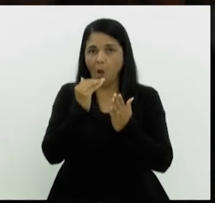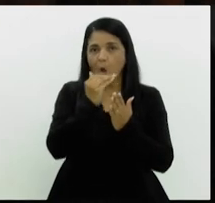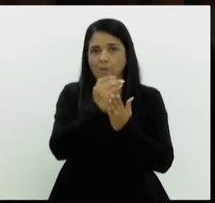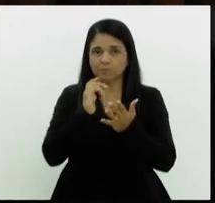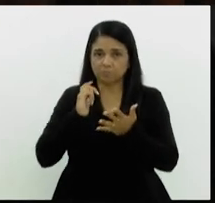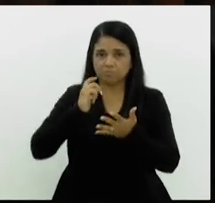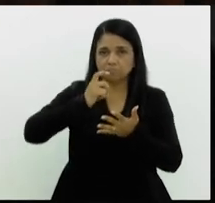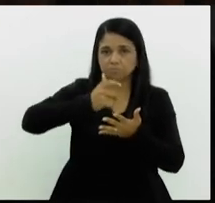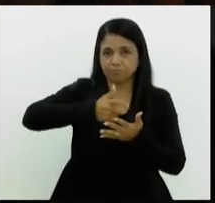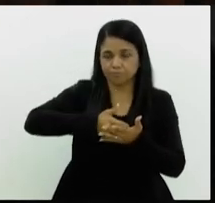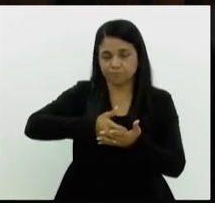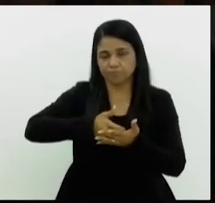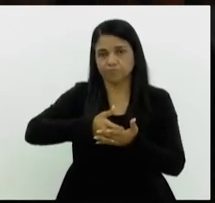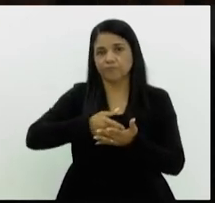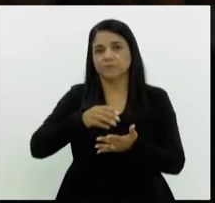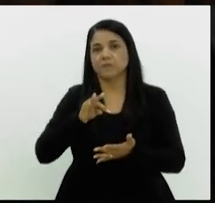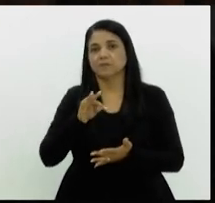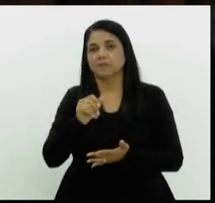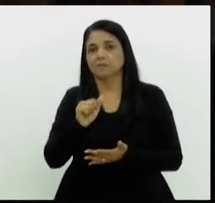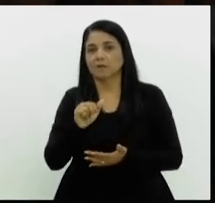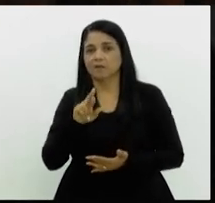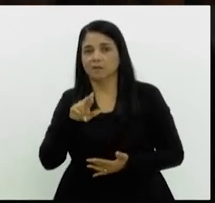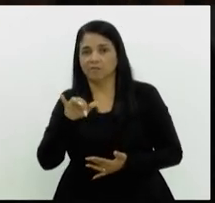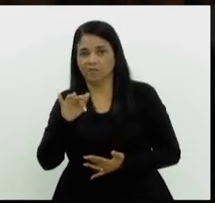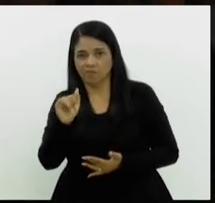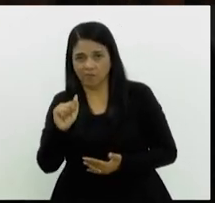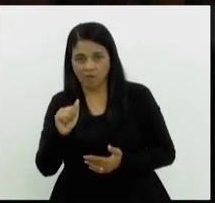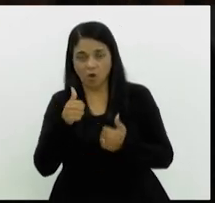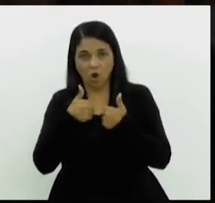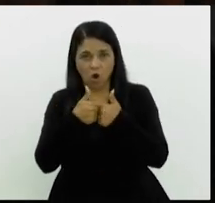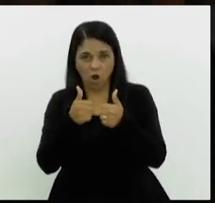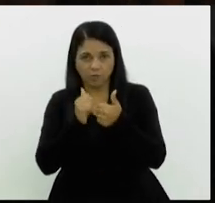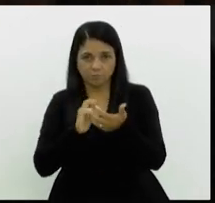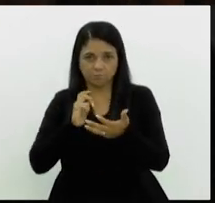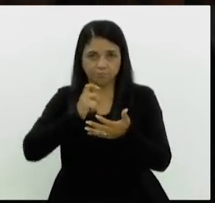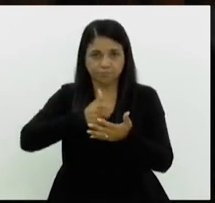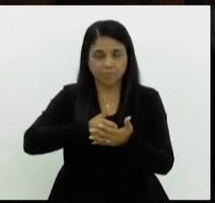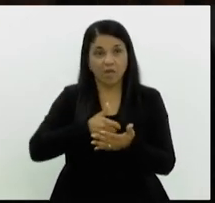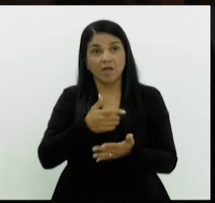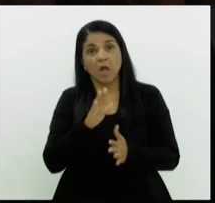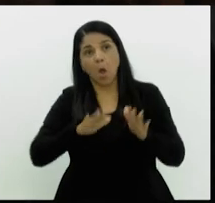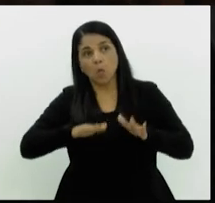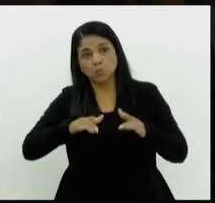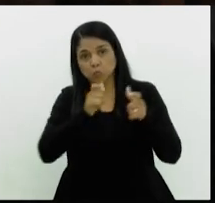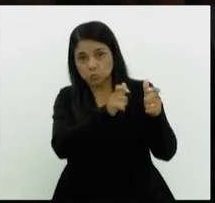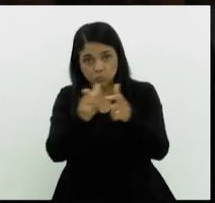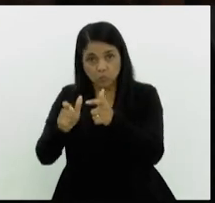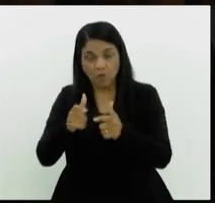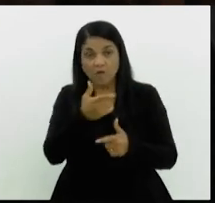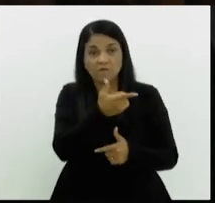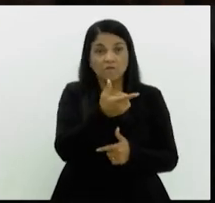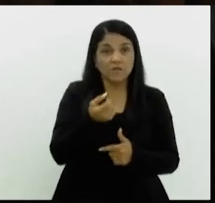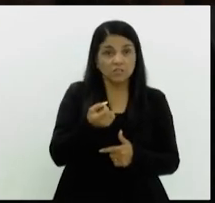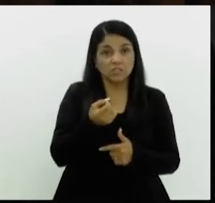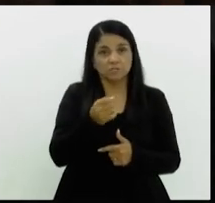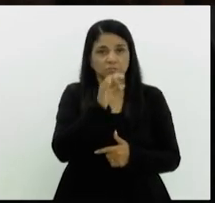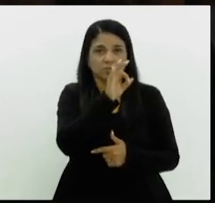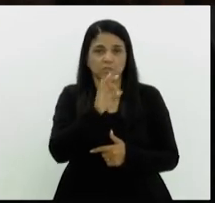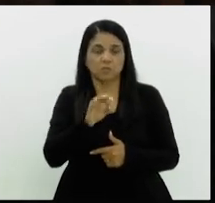aumento da tarifa de passagem de ônibus tem chegado a 20% a 70%. Isso,